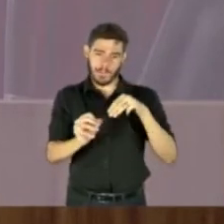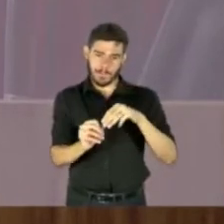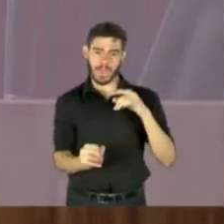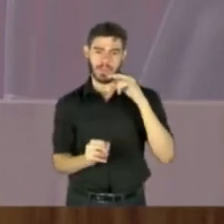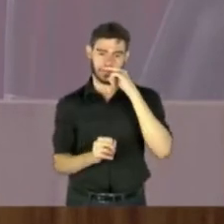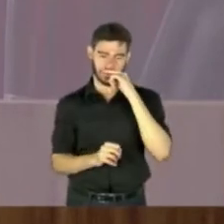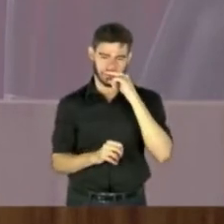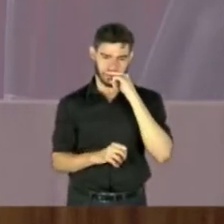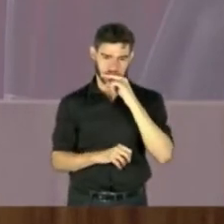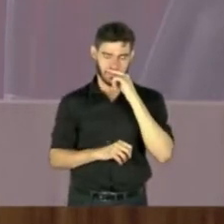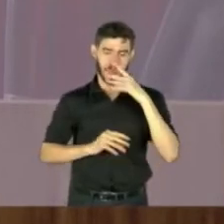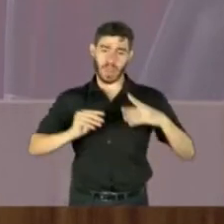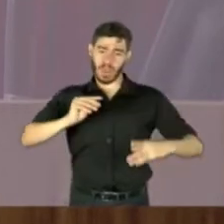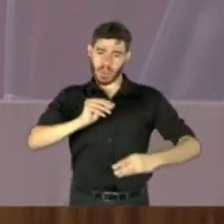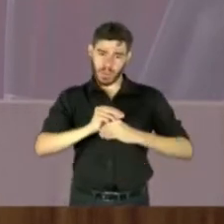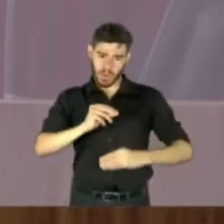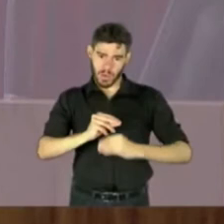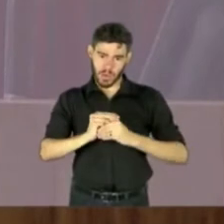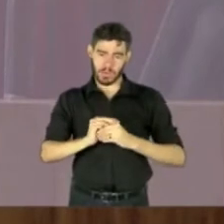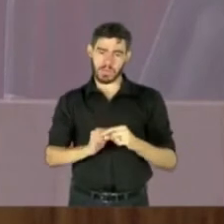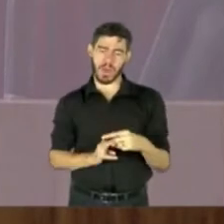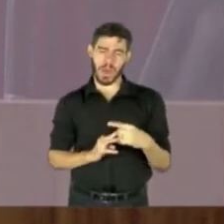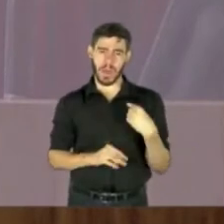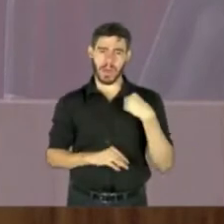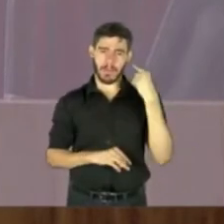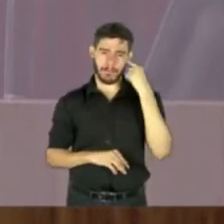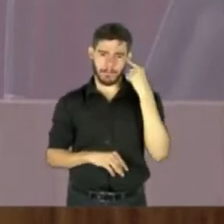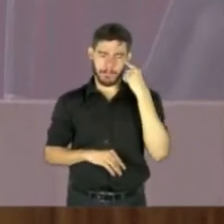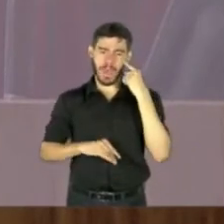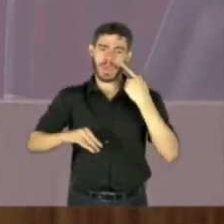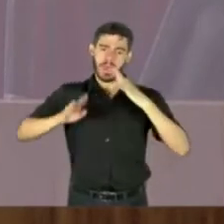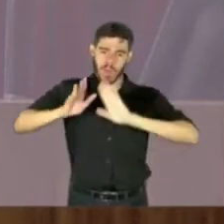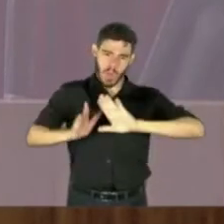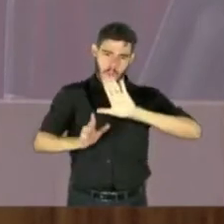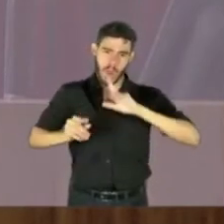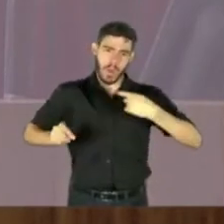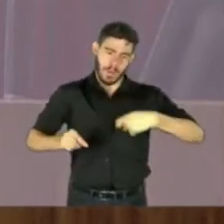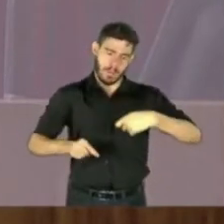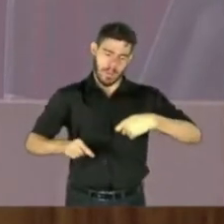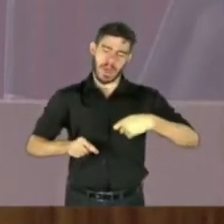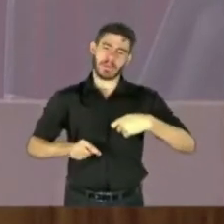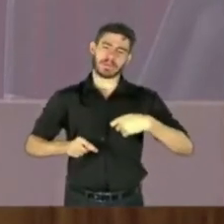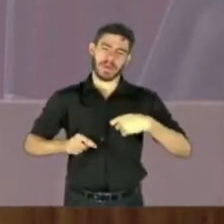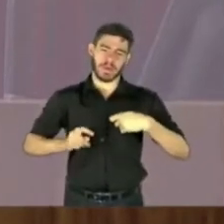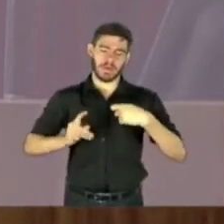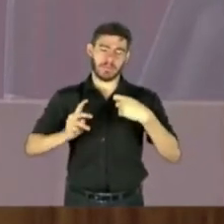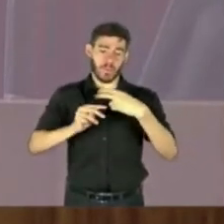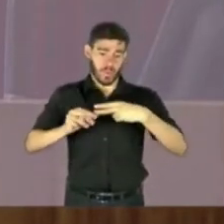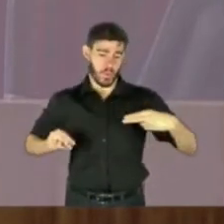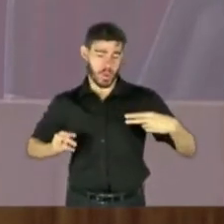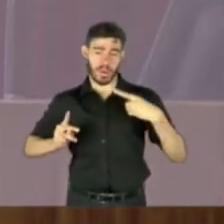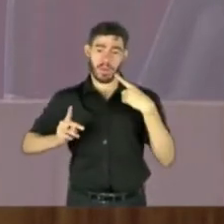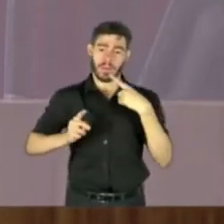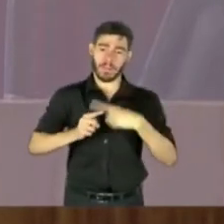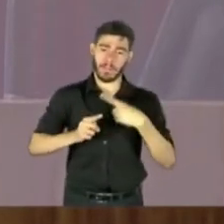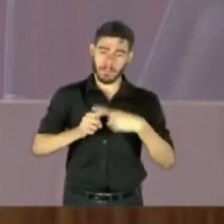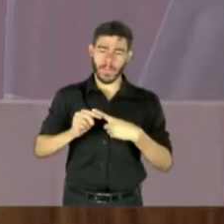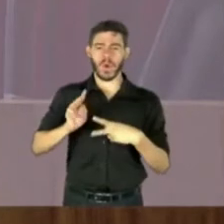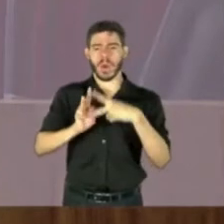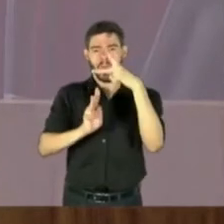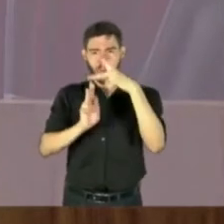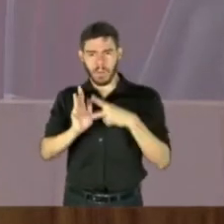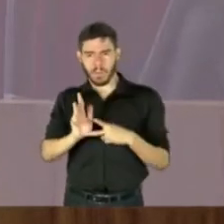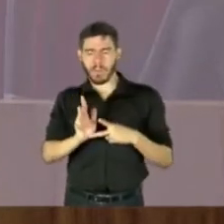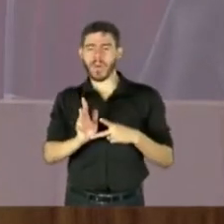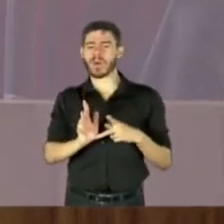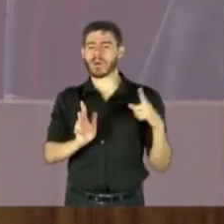aqui complementando, acho sempre que devemos ter cuidado com essas questões, mesmo porque há programas, e